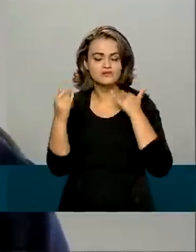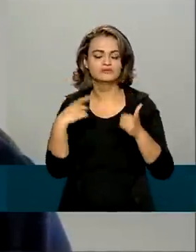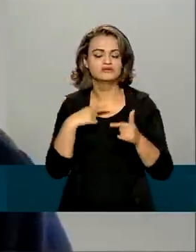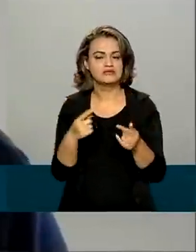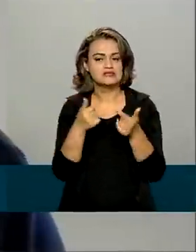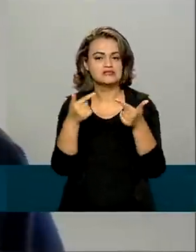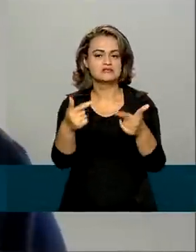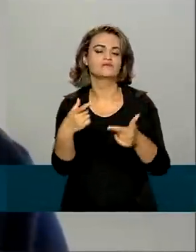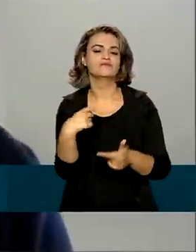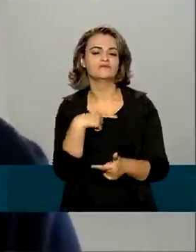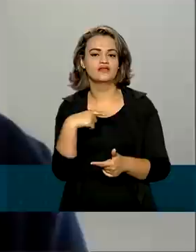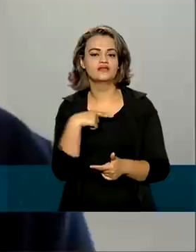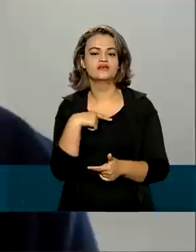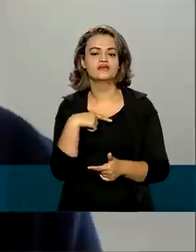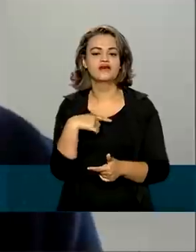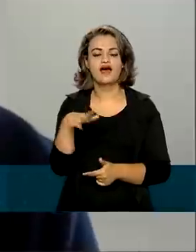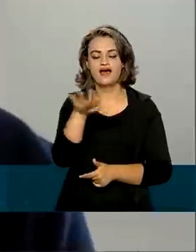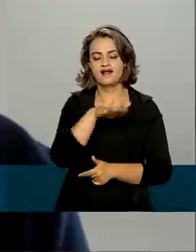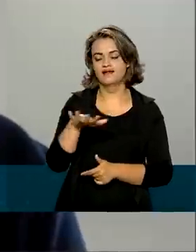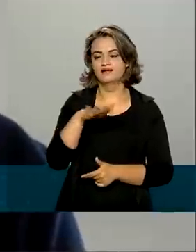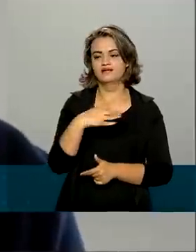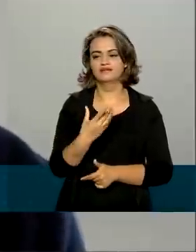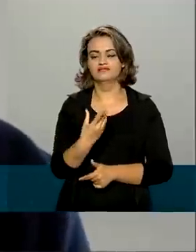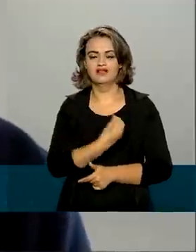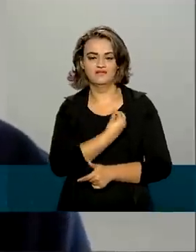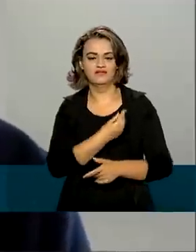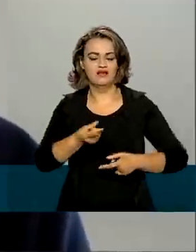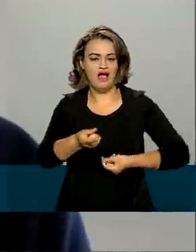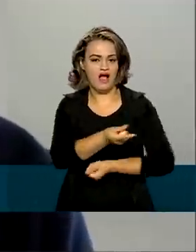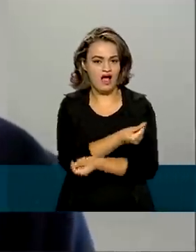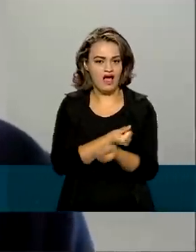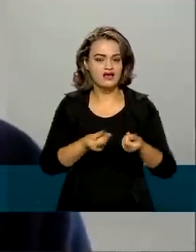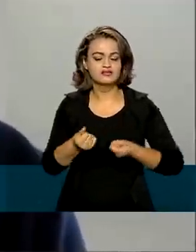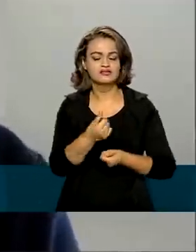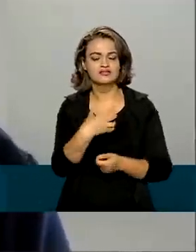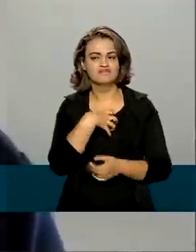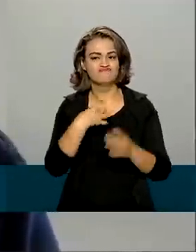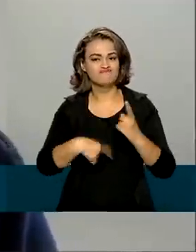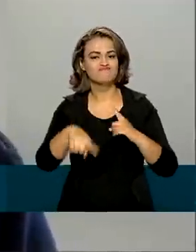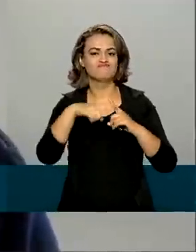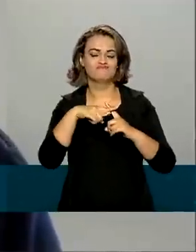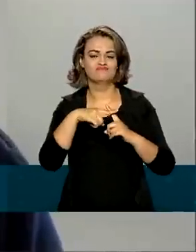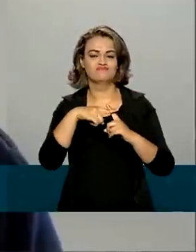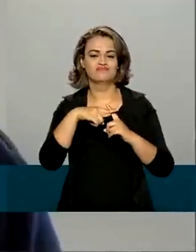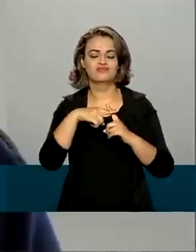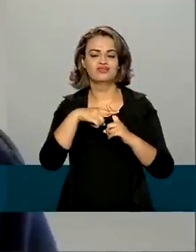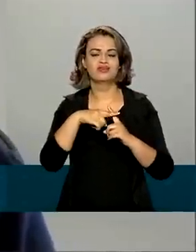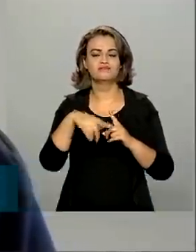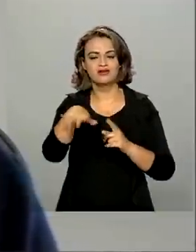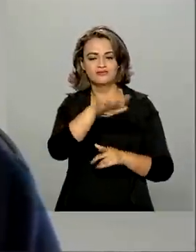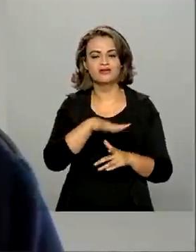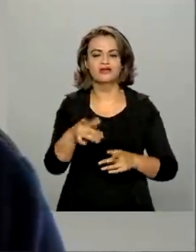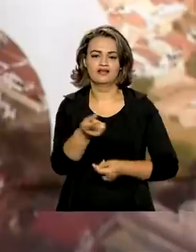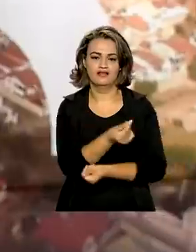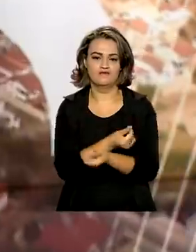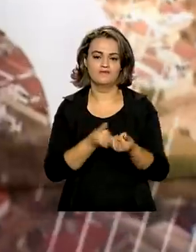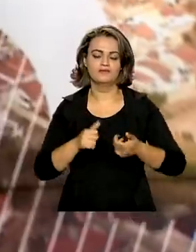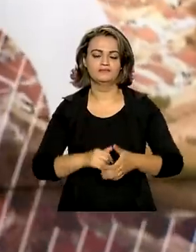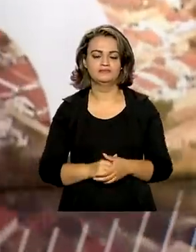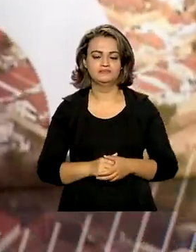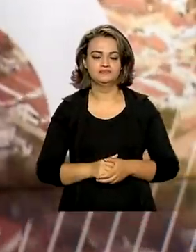engajamento em torno de sua vida financeira tem efeitos positivos para todos os setores da economia.